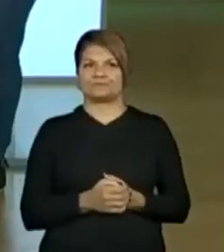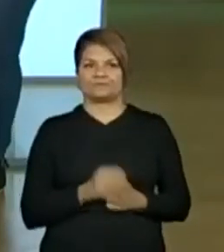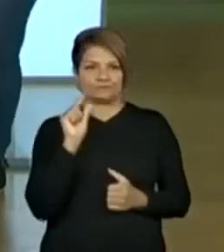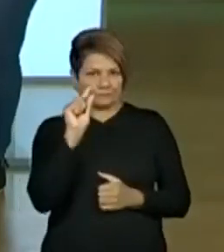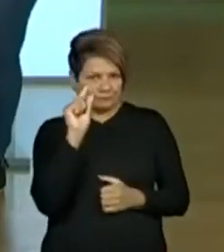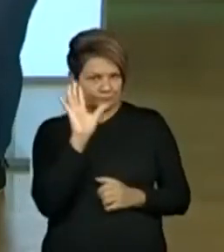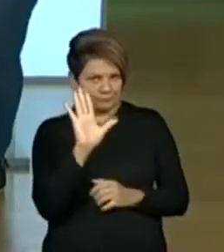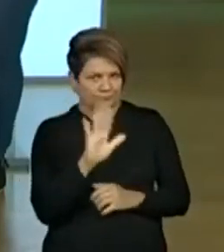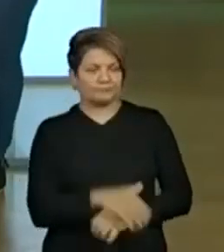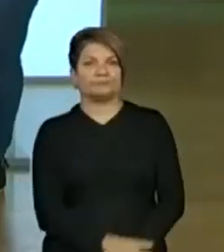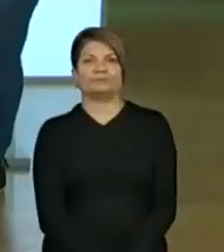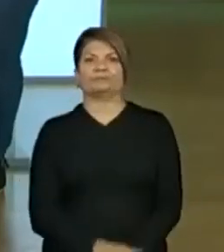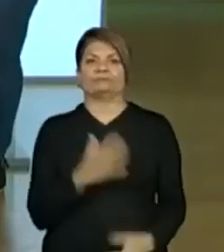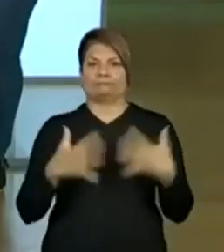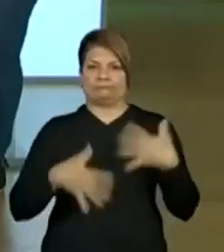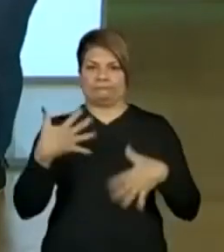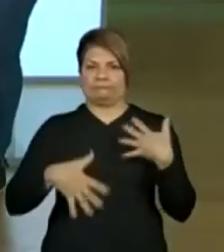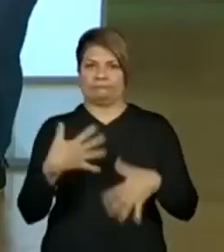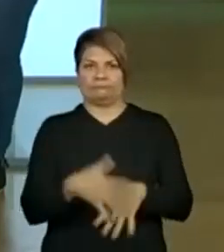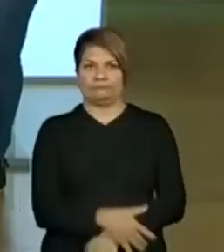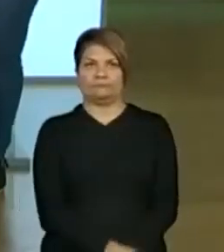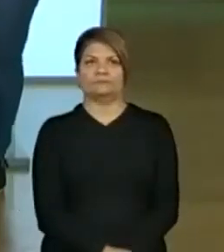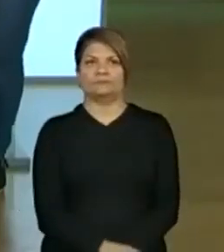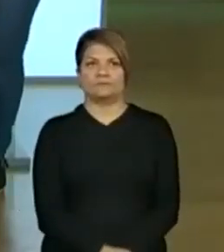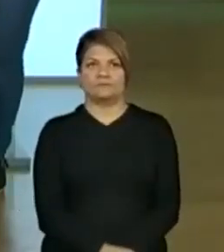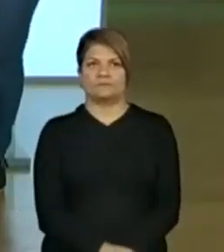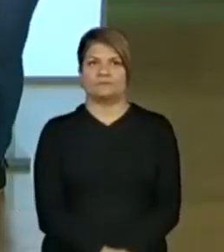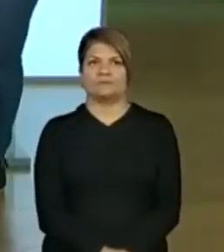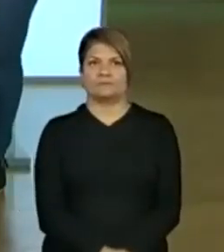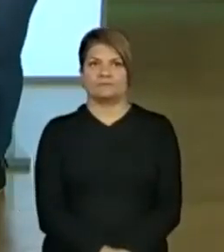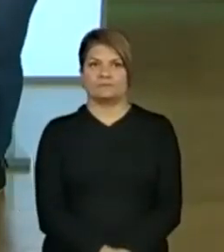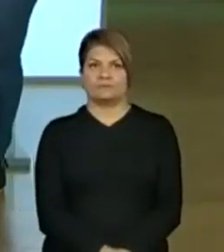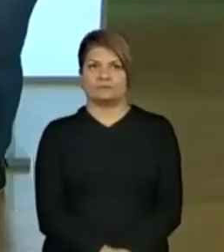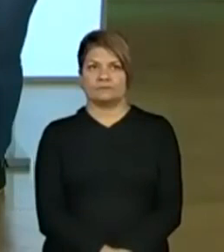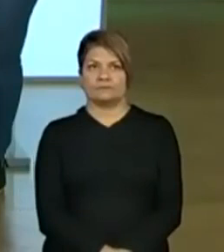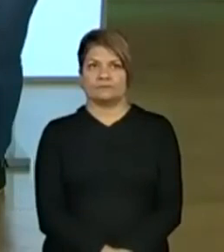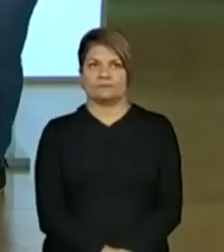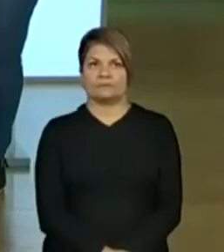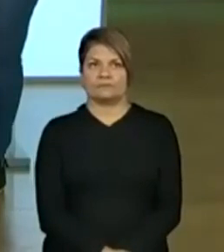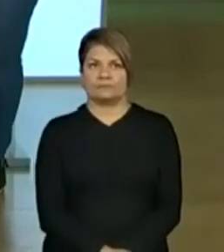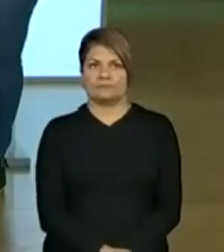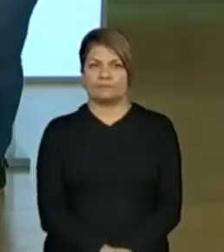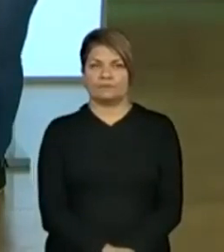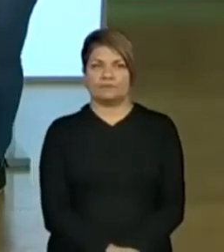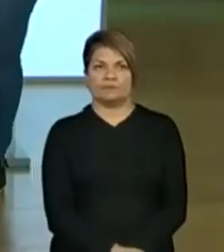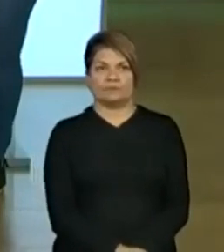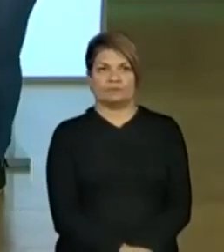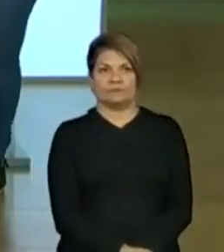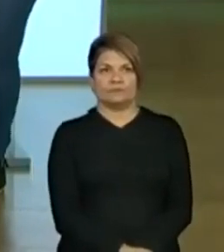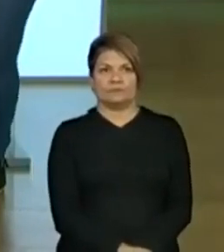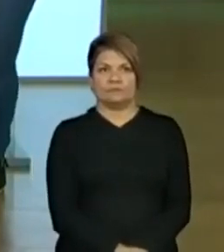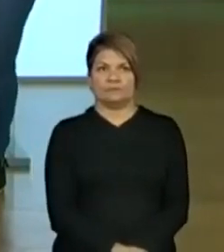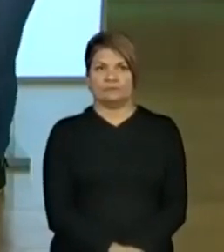Só um minuto, gente, que a Prô se atrapalhou aqui. Tá aí, Prô. Com a Lozinha.